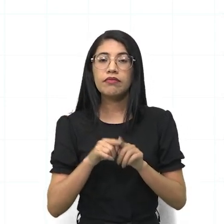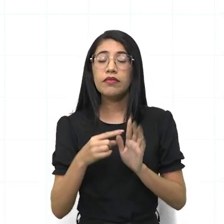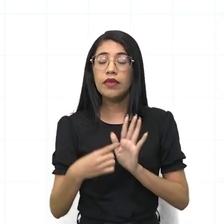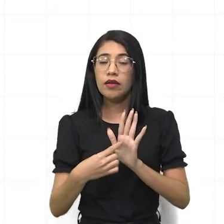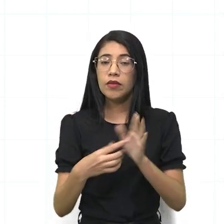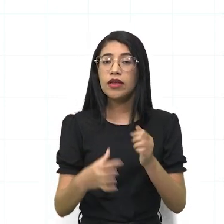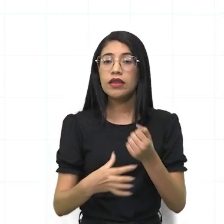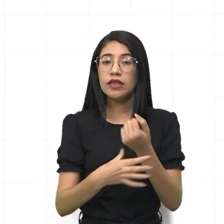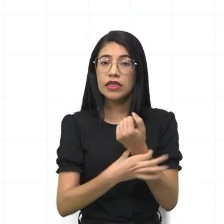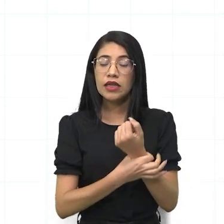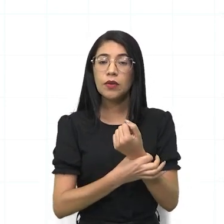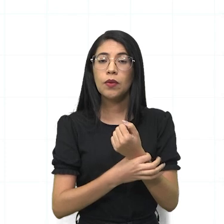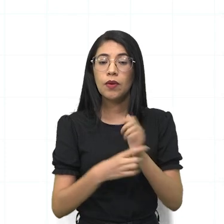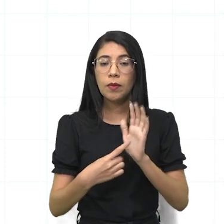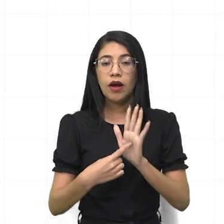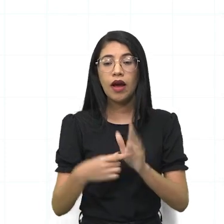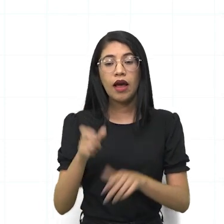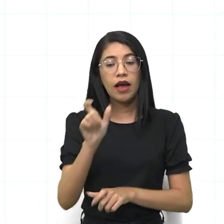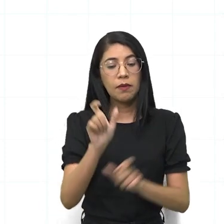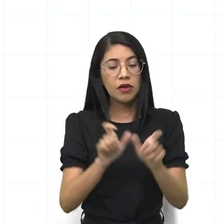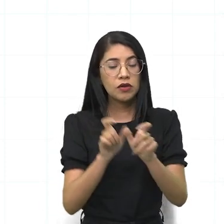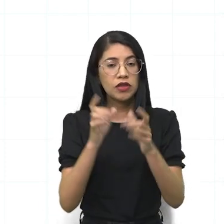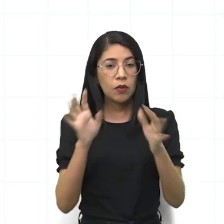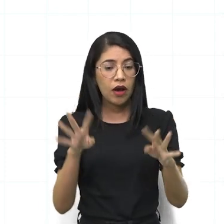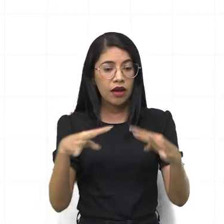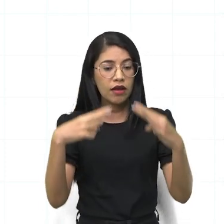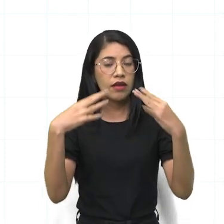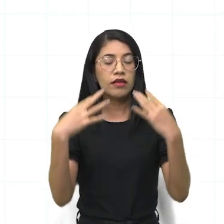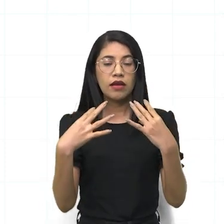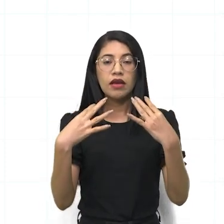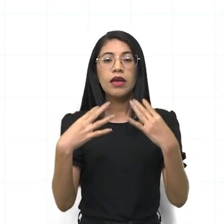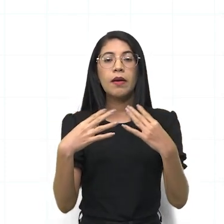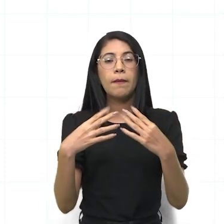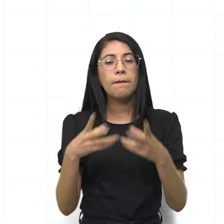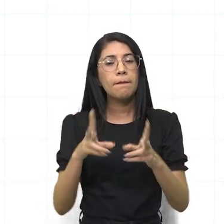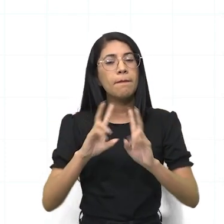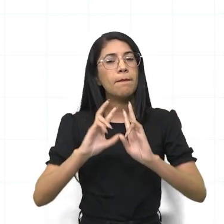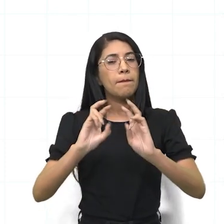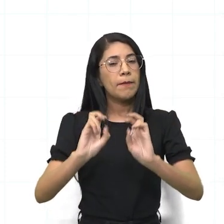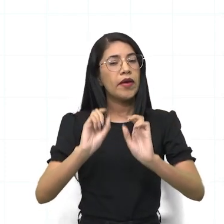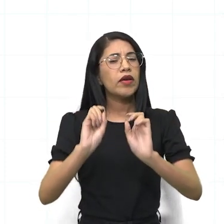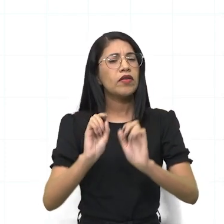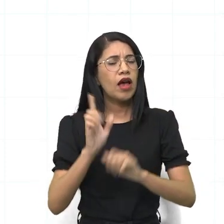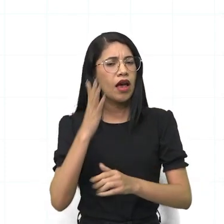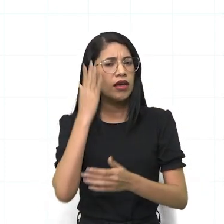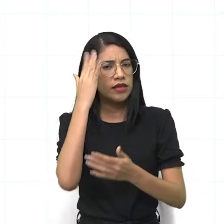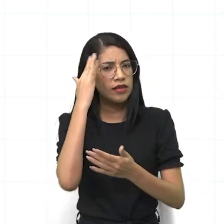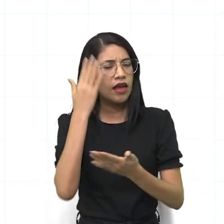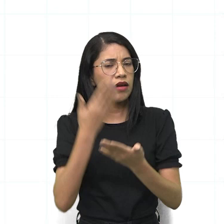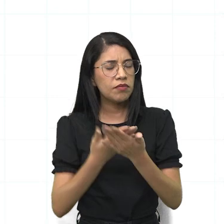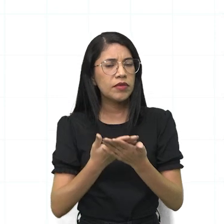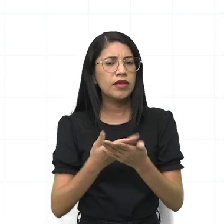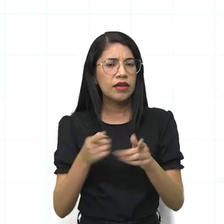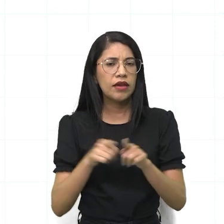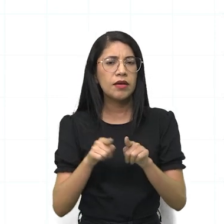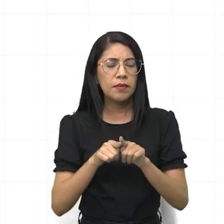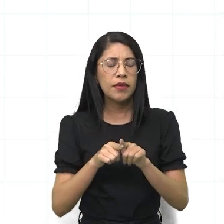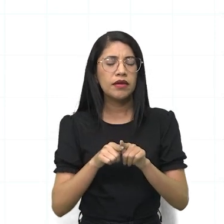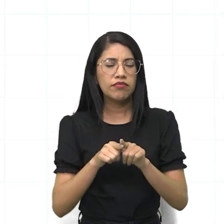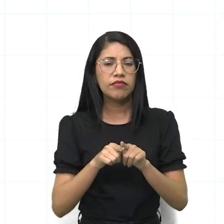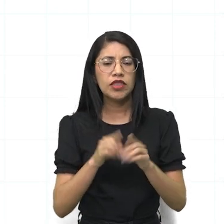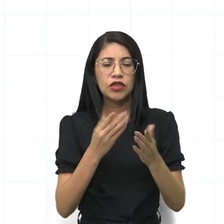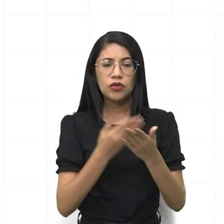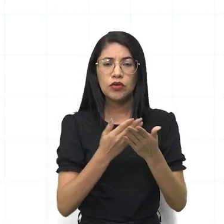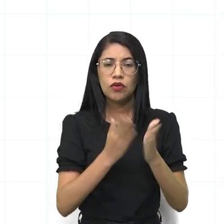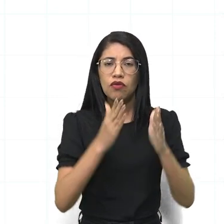que realmente a pessoa que está ali assistindo naquele momento saiba que você estudou e está seguro naquele, naquele tema, então, a